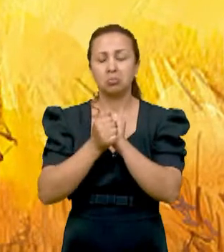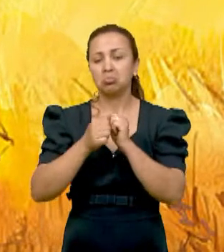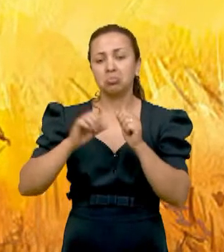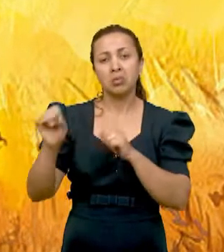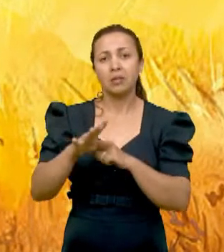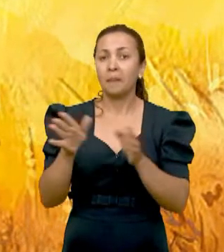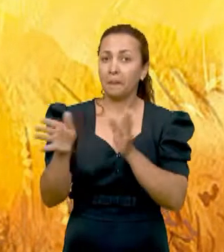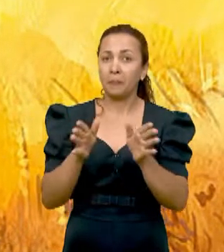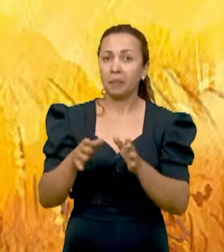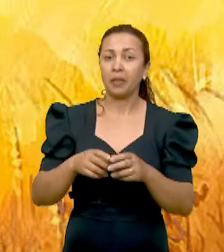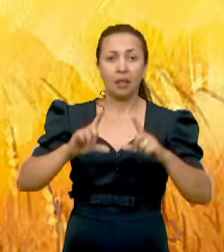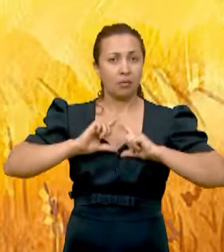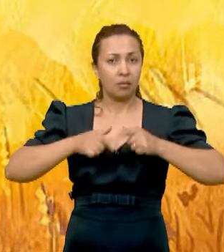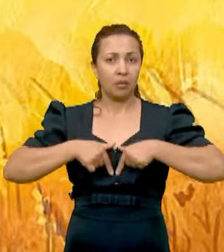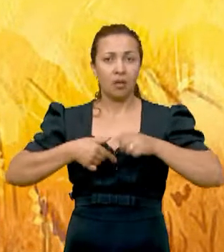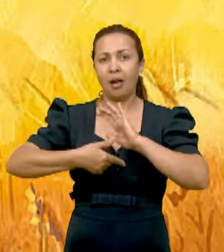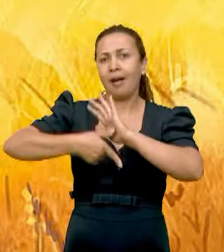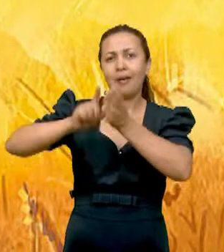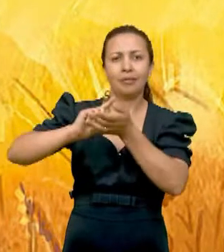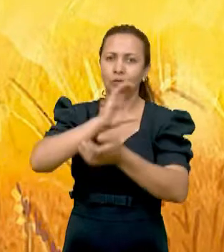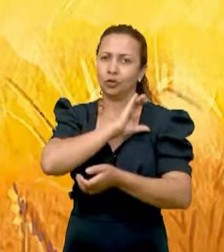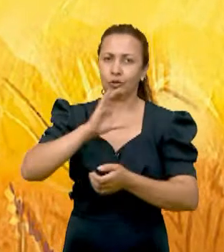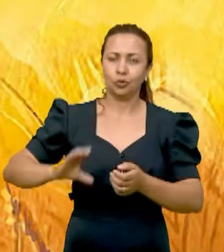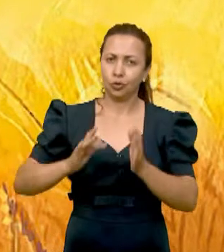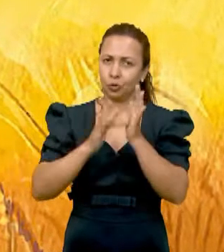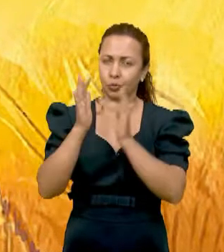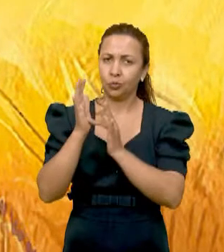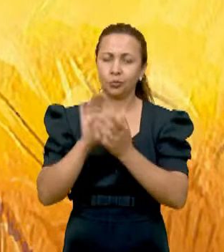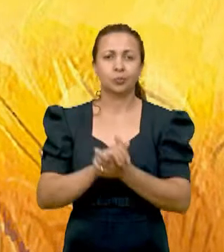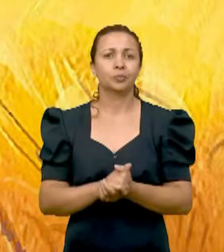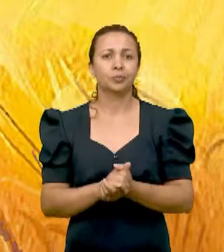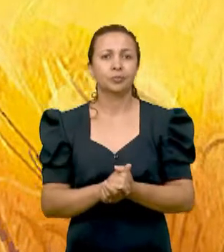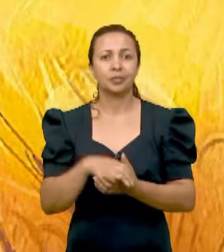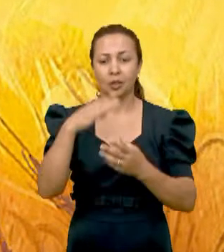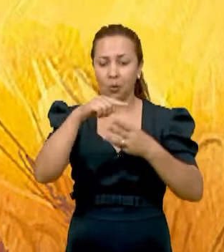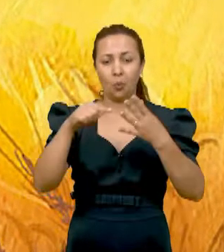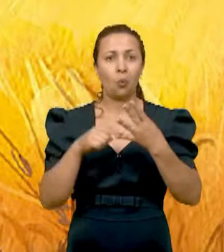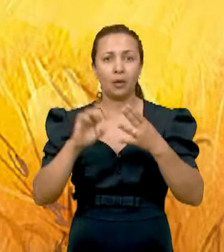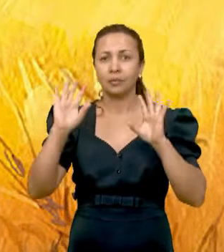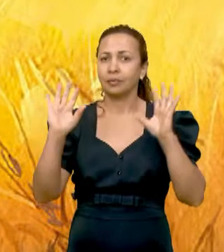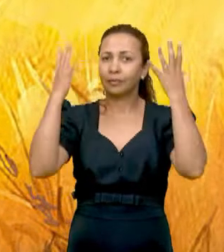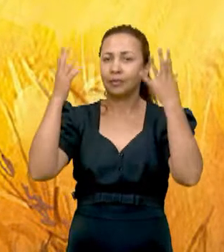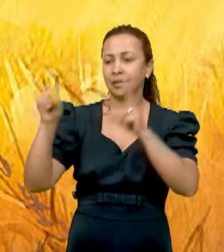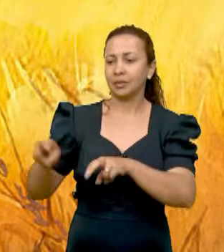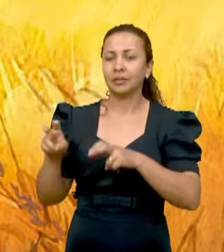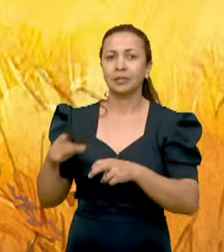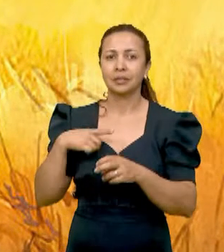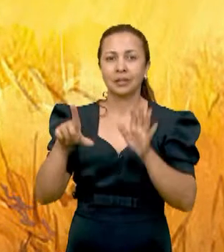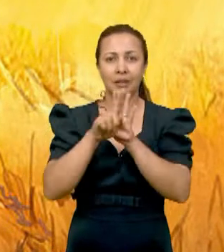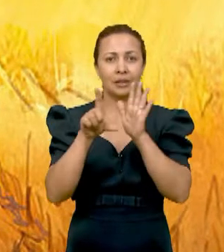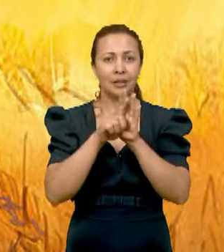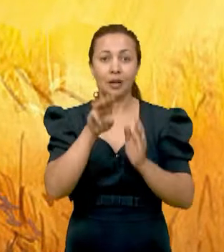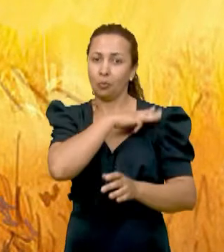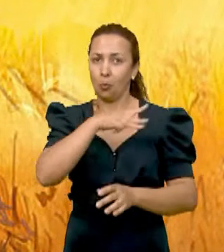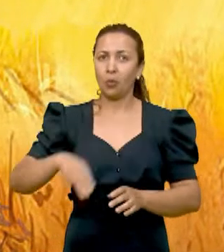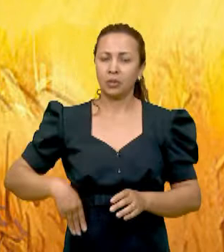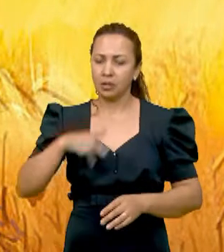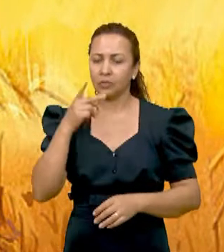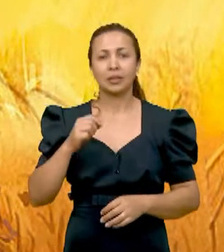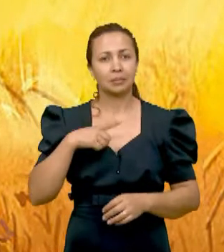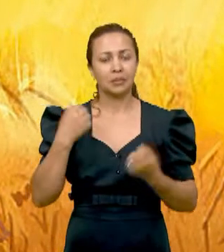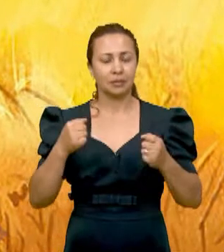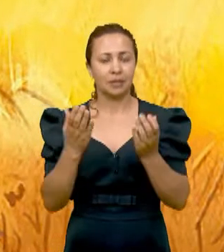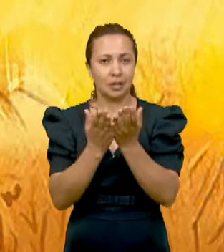que a lei de Moisés determinava alguns procedimentos, o comportamento humano, atitudes